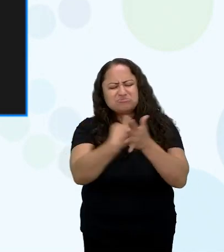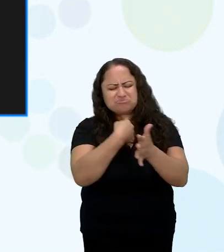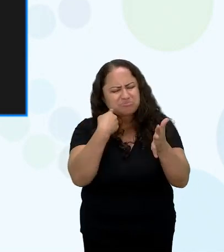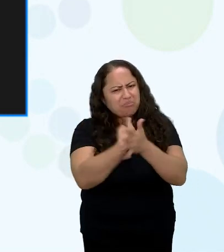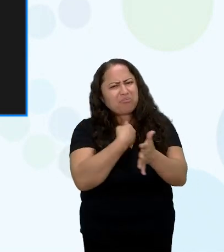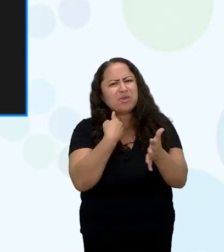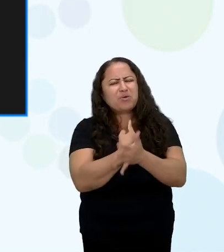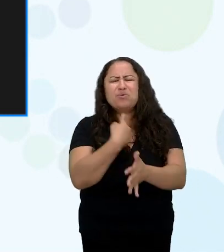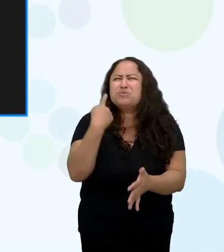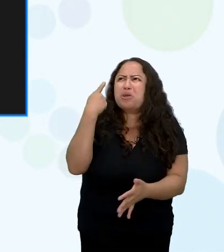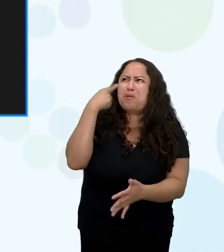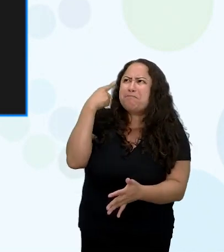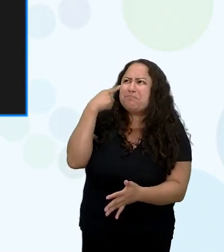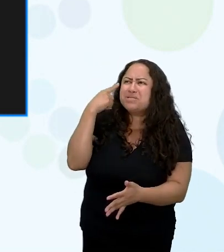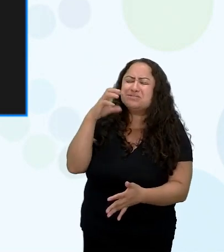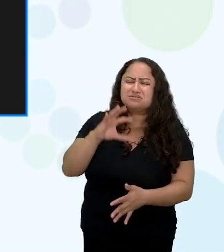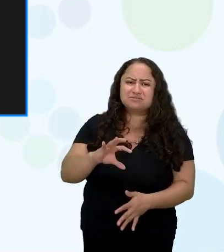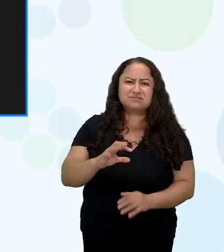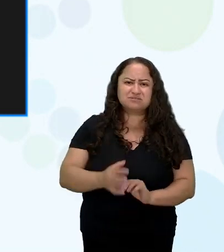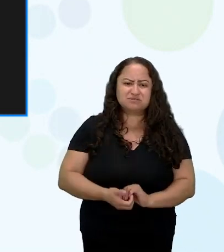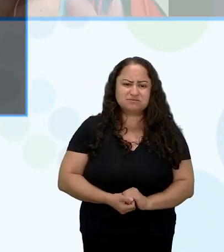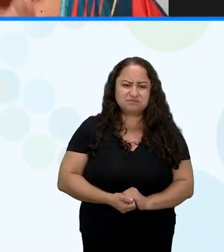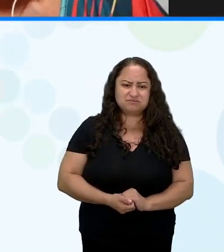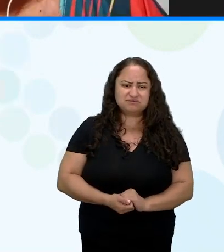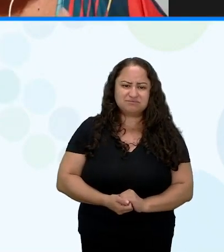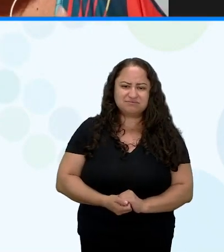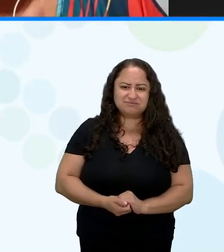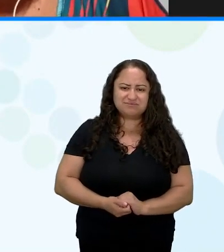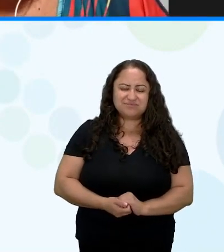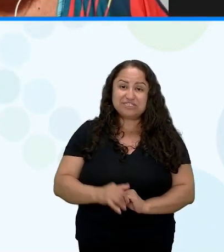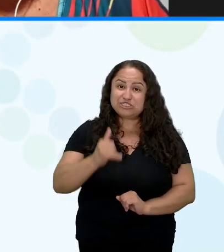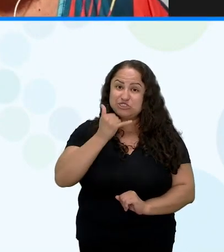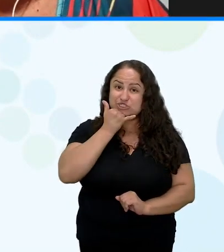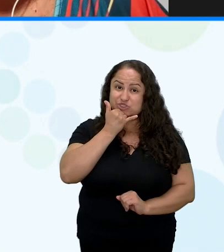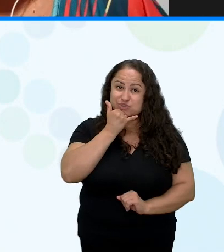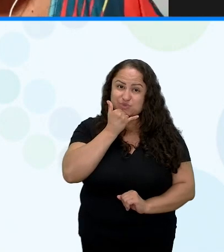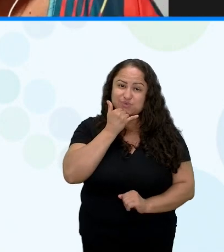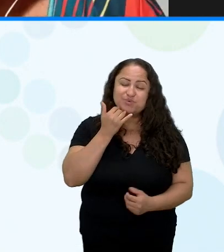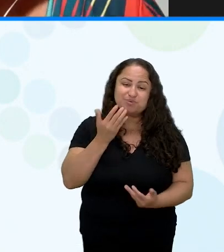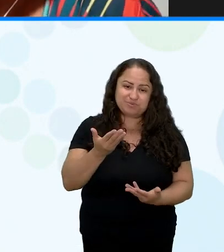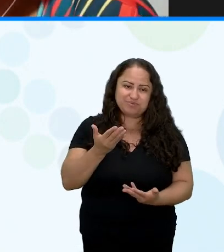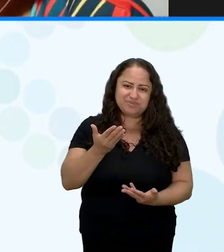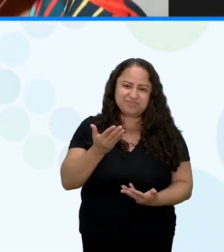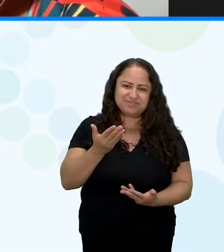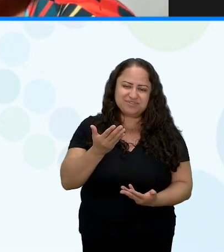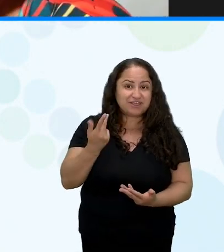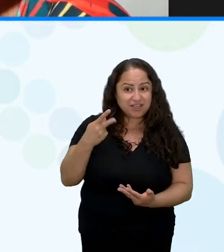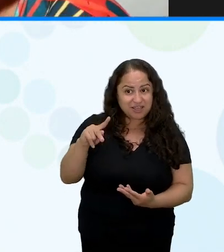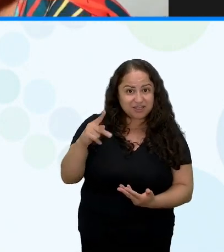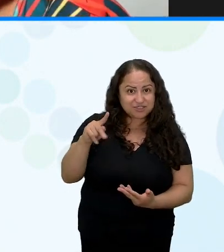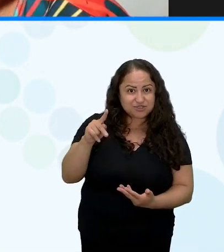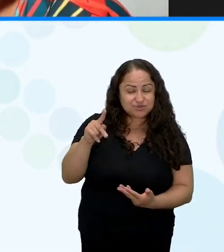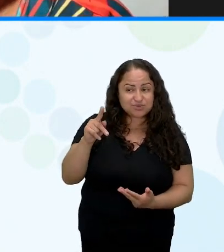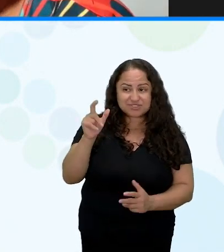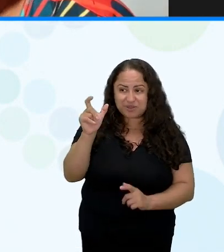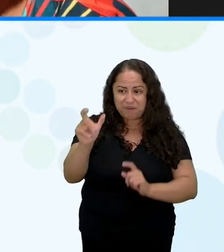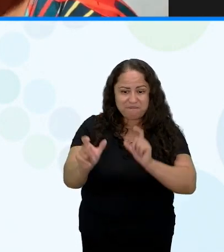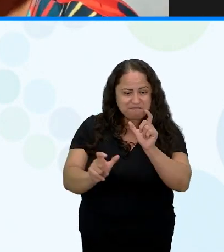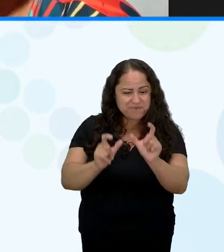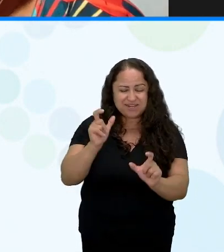a gente pensa sobre isso desculpa isso essas suas palavras